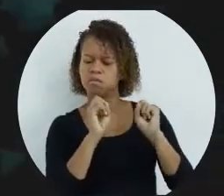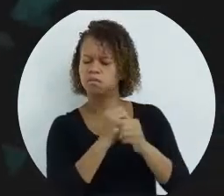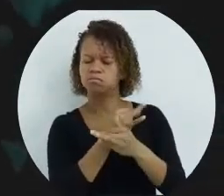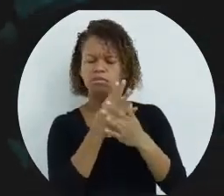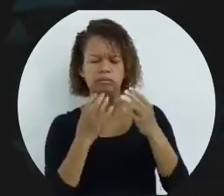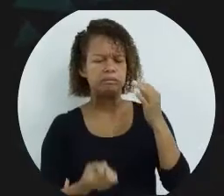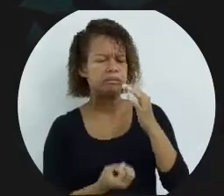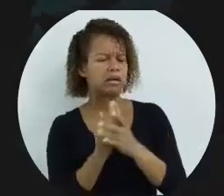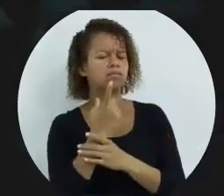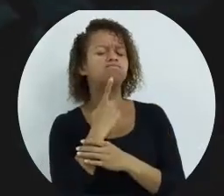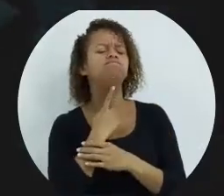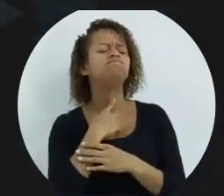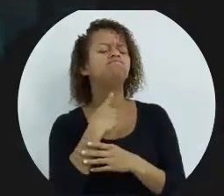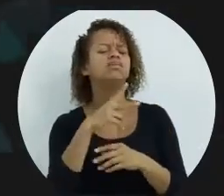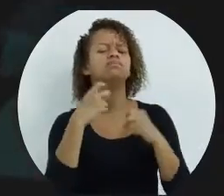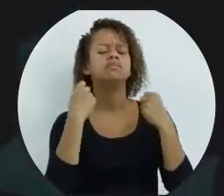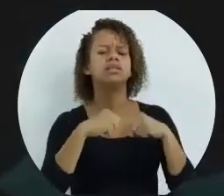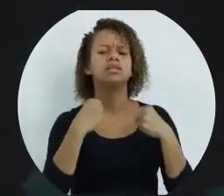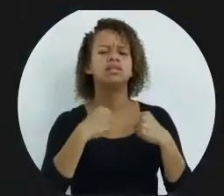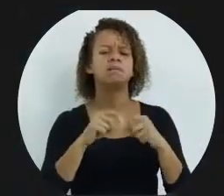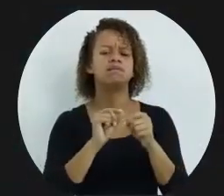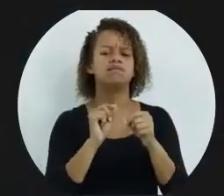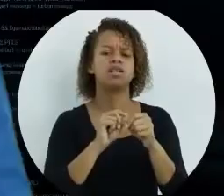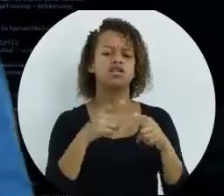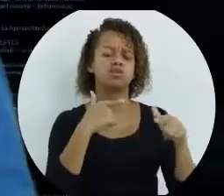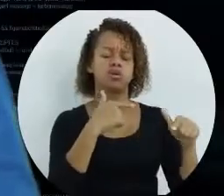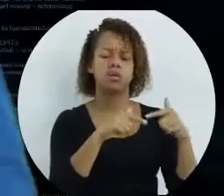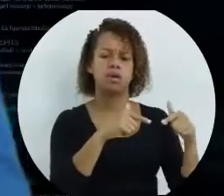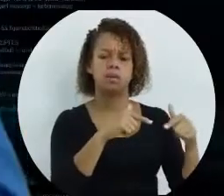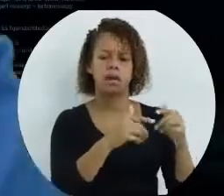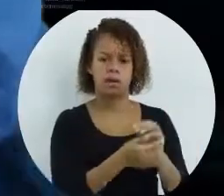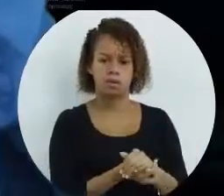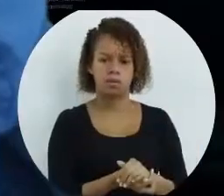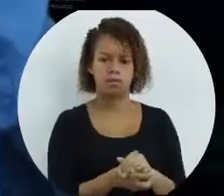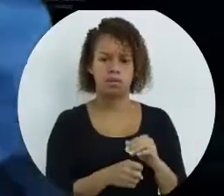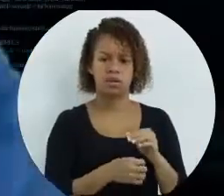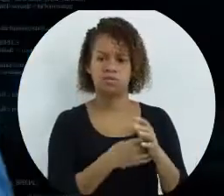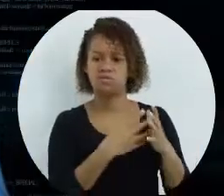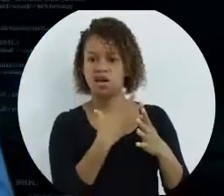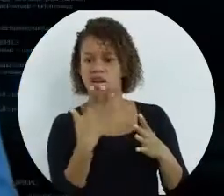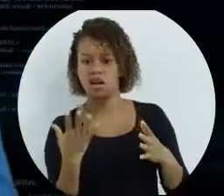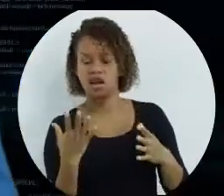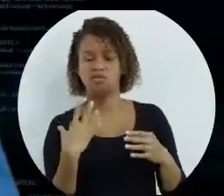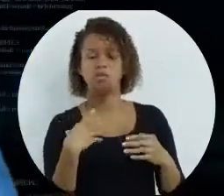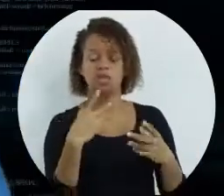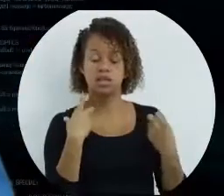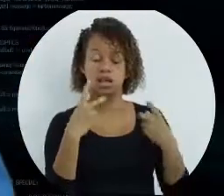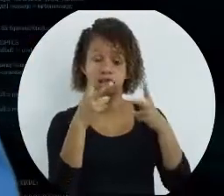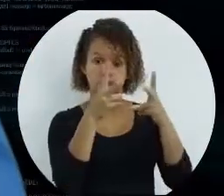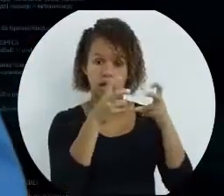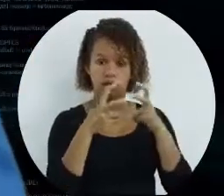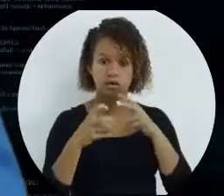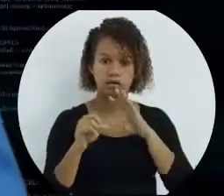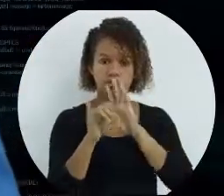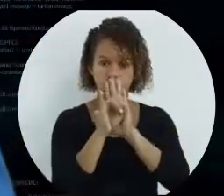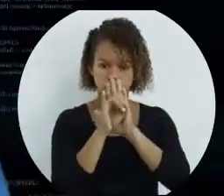quantas variáveis você precisar para poder fazer o seu trabalho. Essas variáveis, elas têm que ter esses identificadores. Esses identificadores, como eu falei,